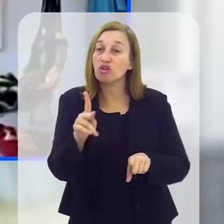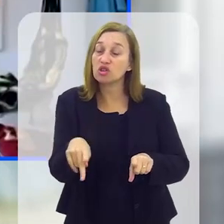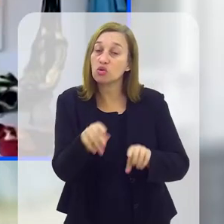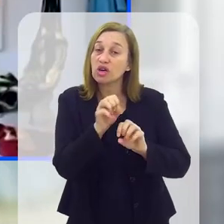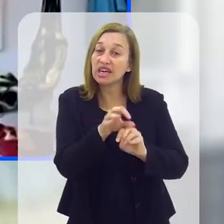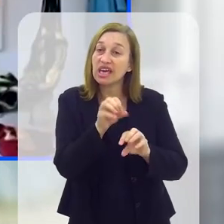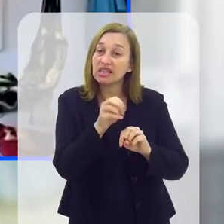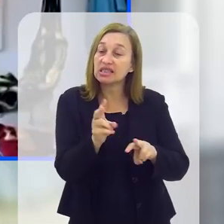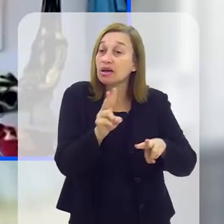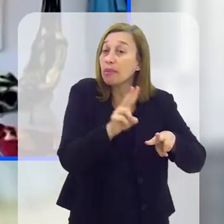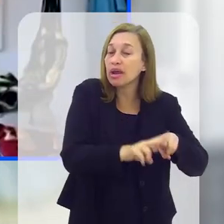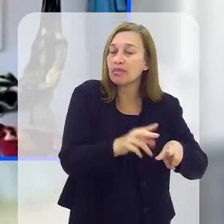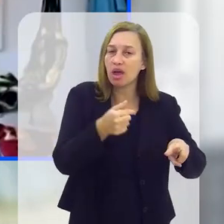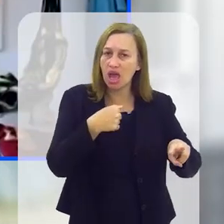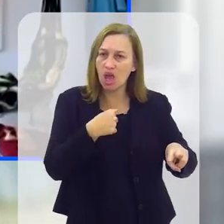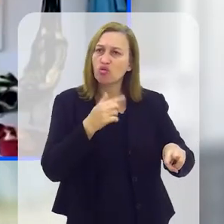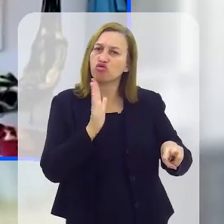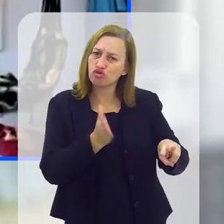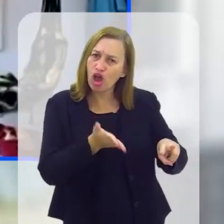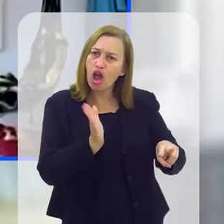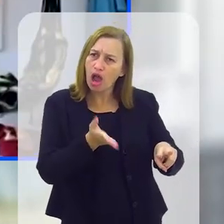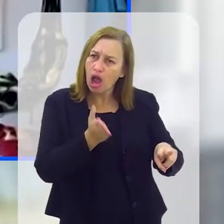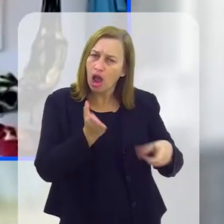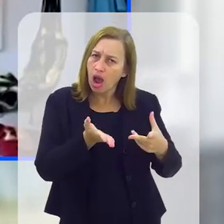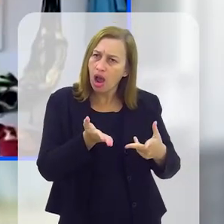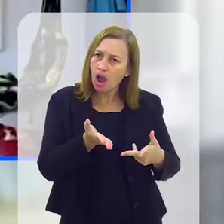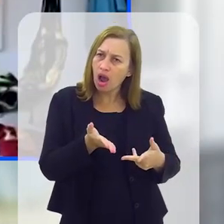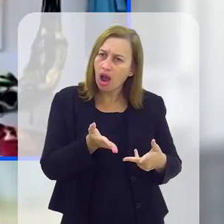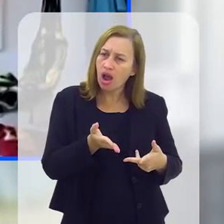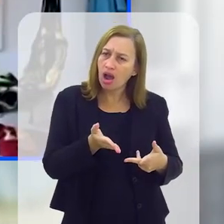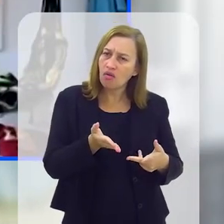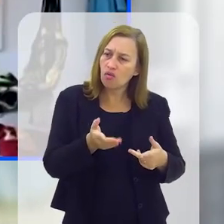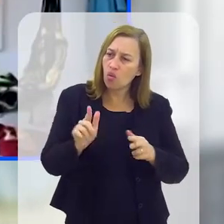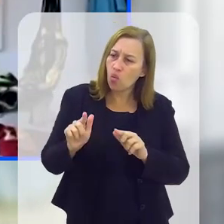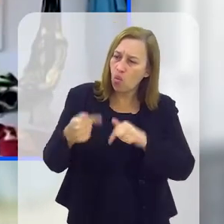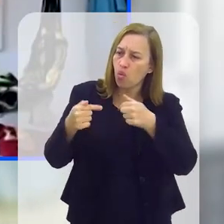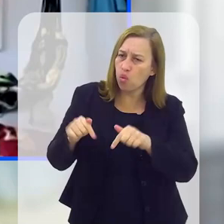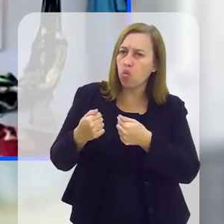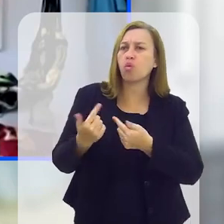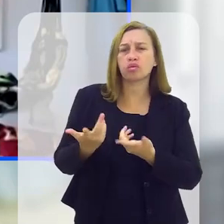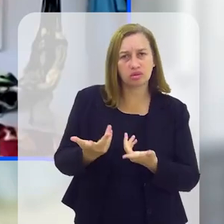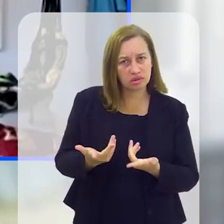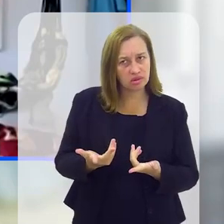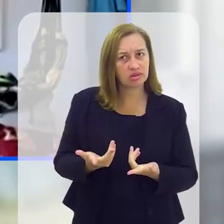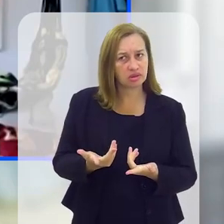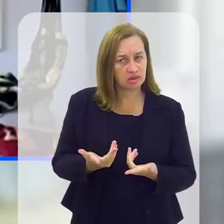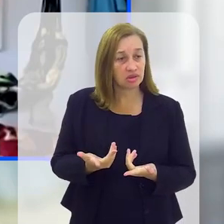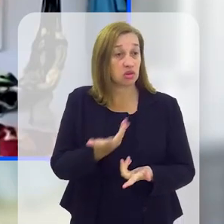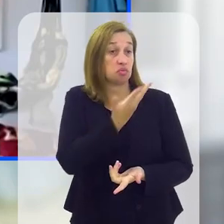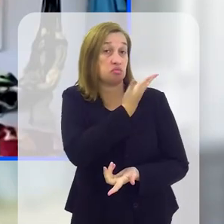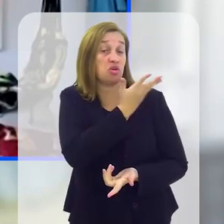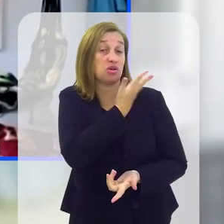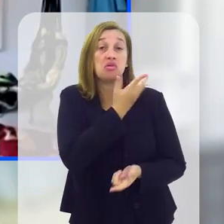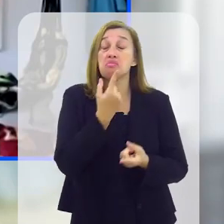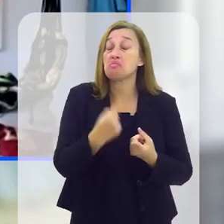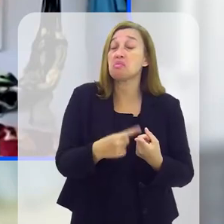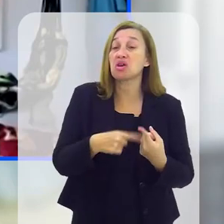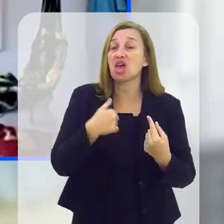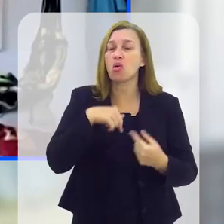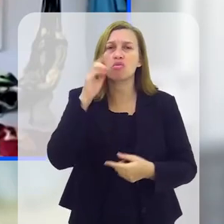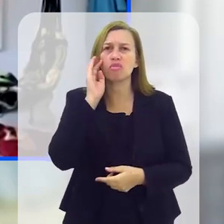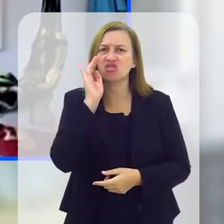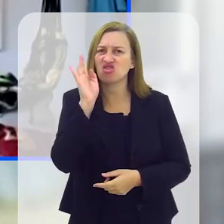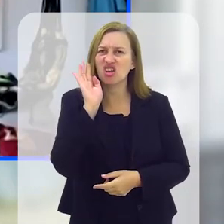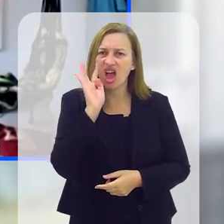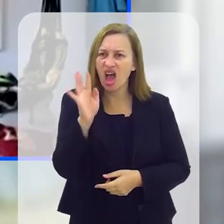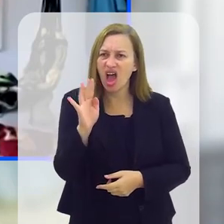presos. Eu mesmo já fui picado por este mosquito do preconceito, porque